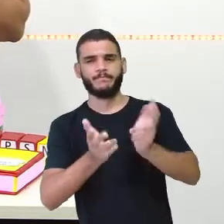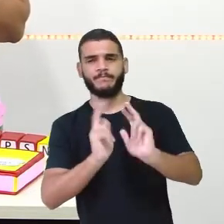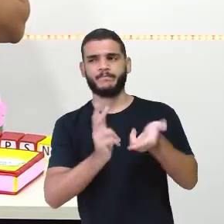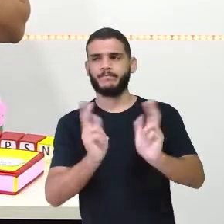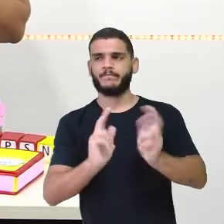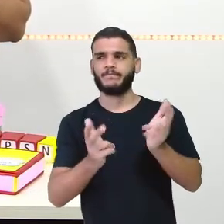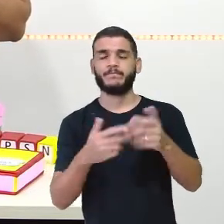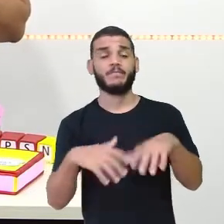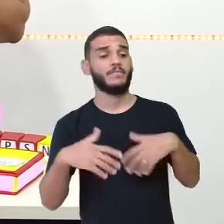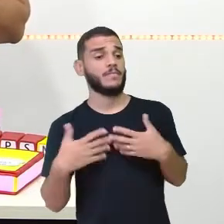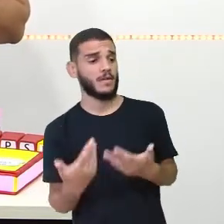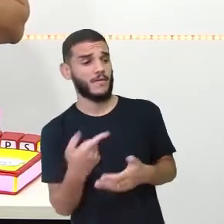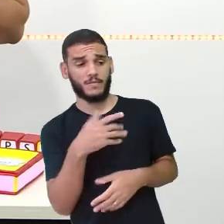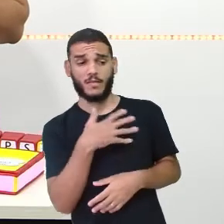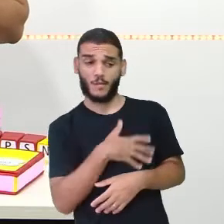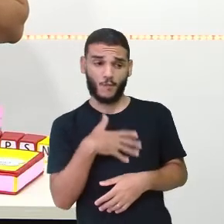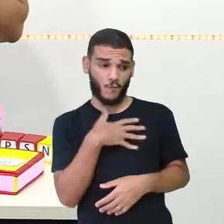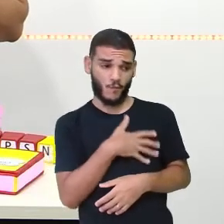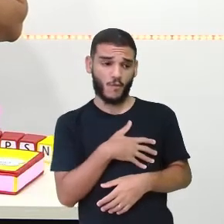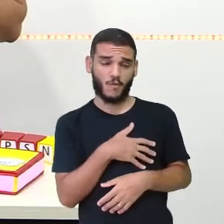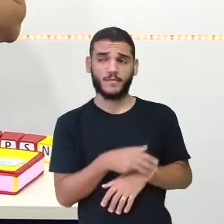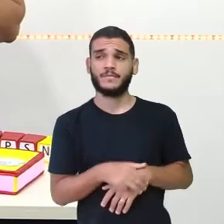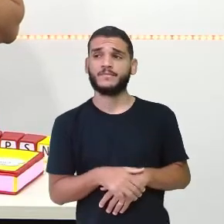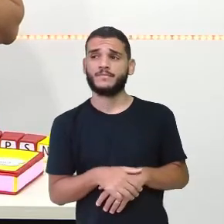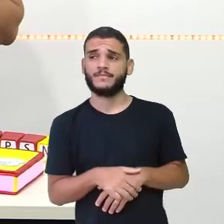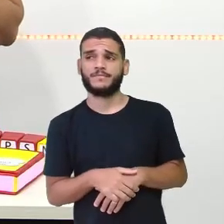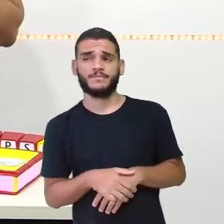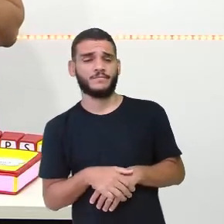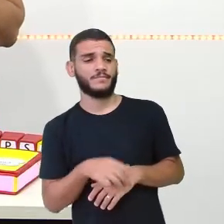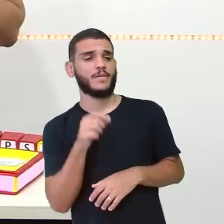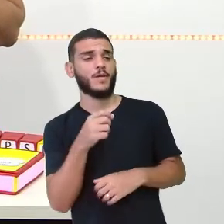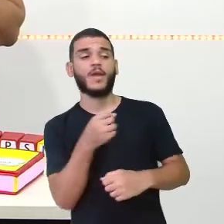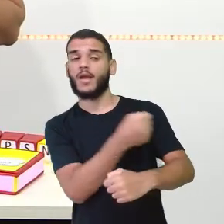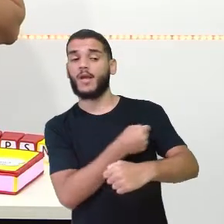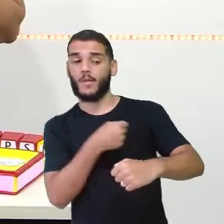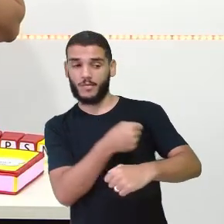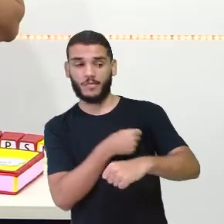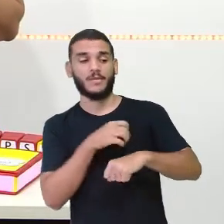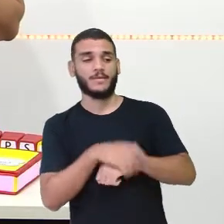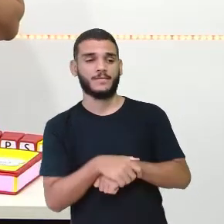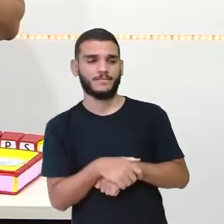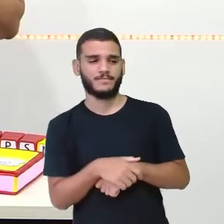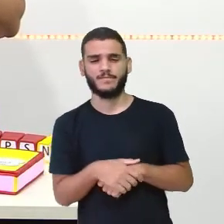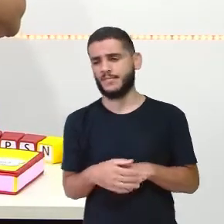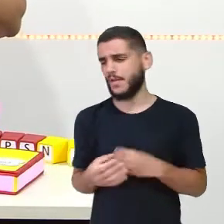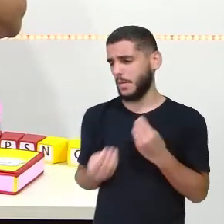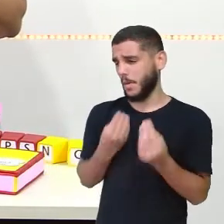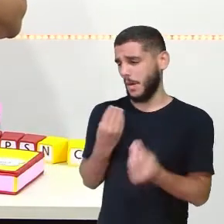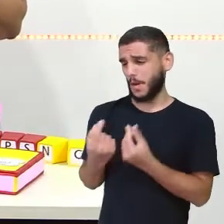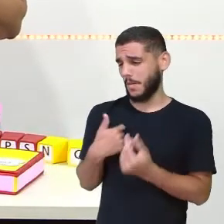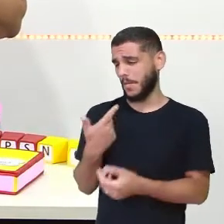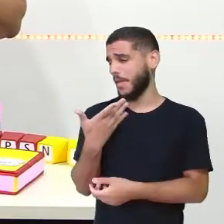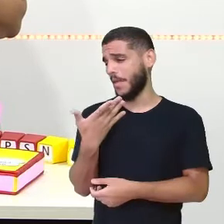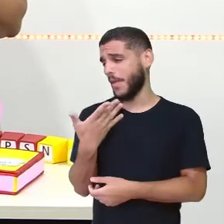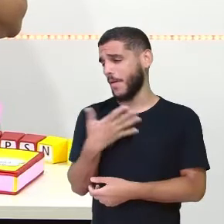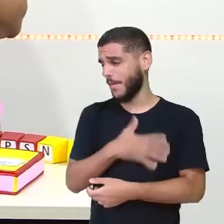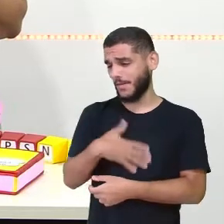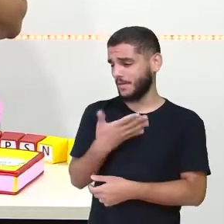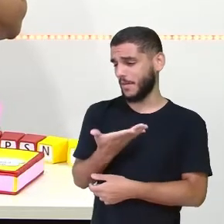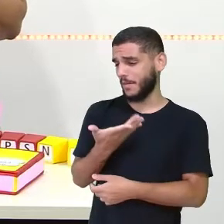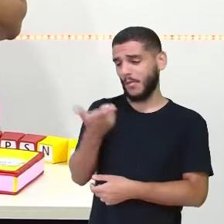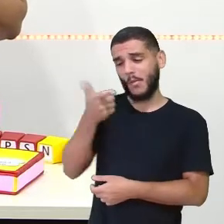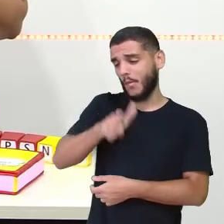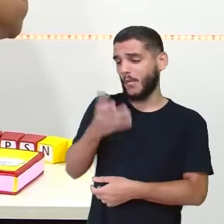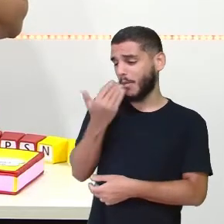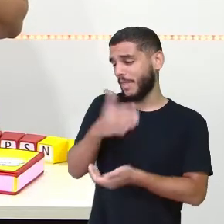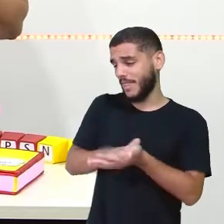dona raposa, gostou do meu mingau? Como é que eu posso ter gostado se não deu para comer?